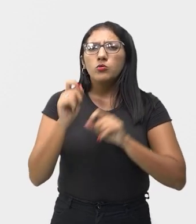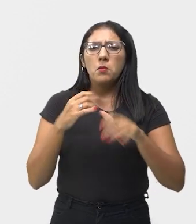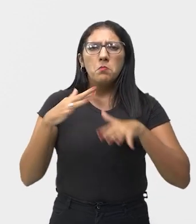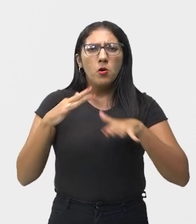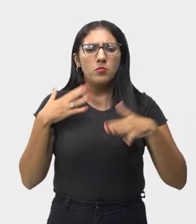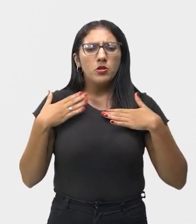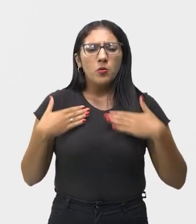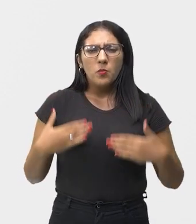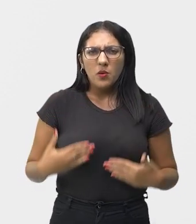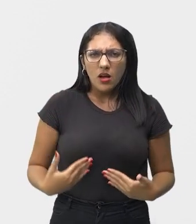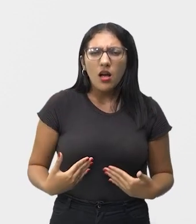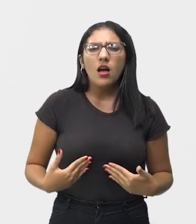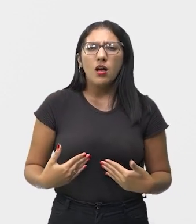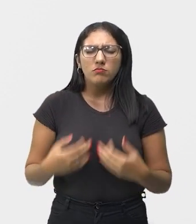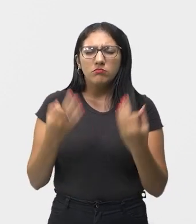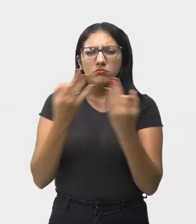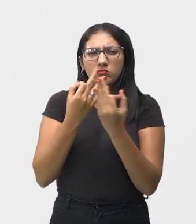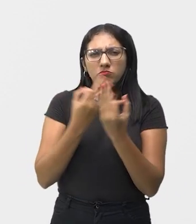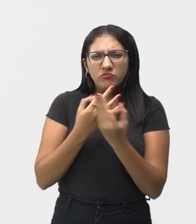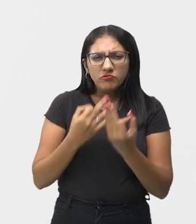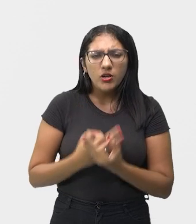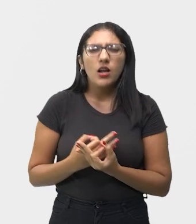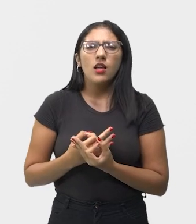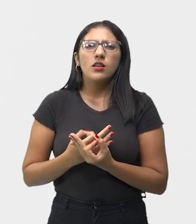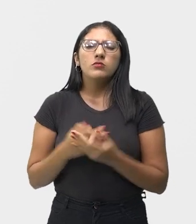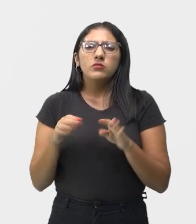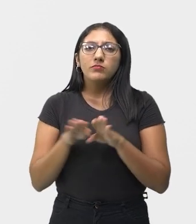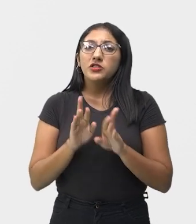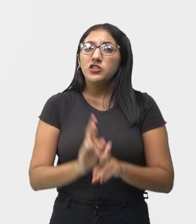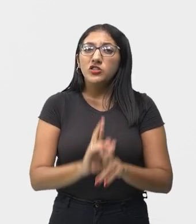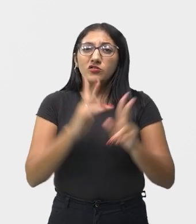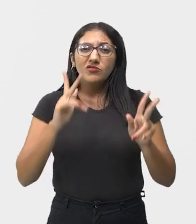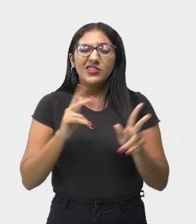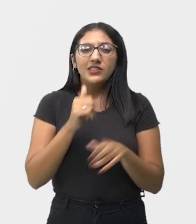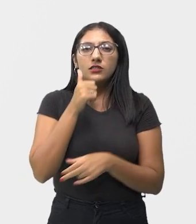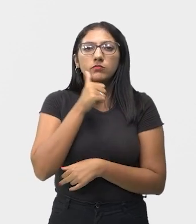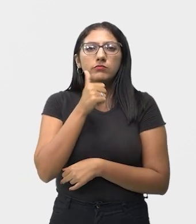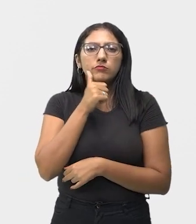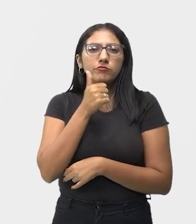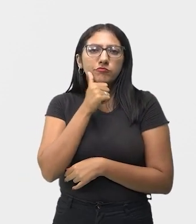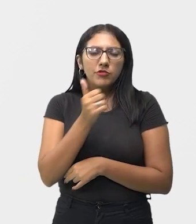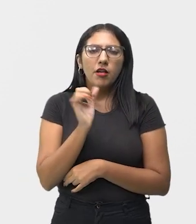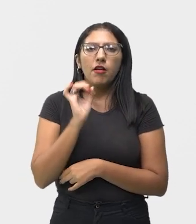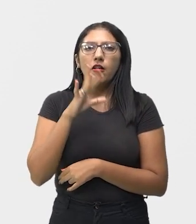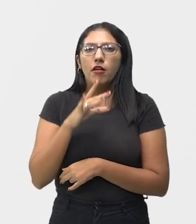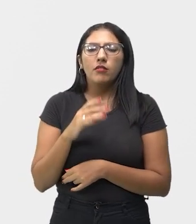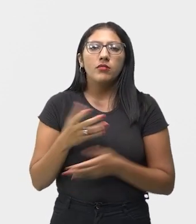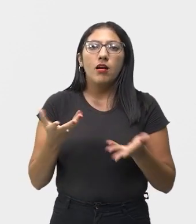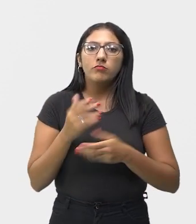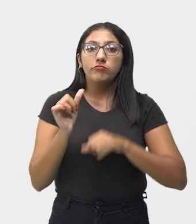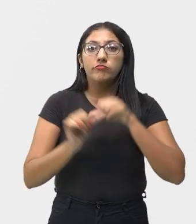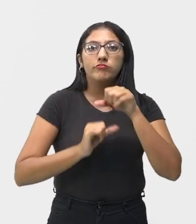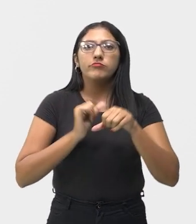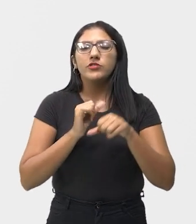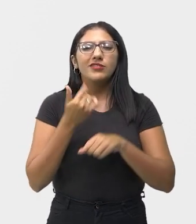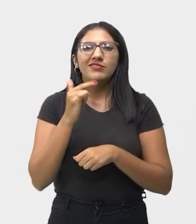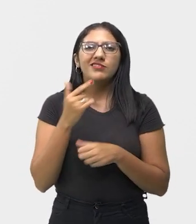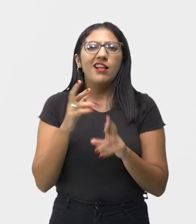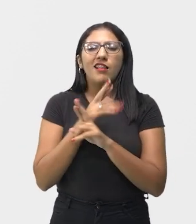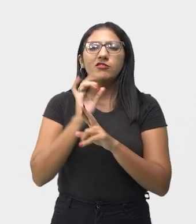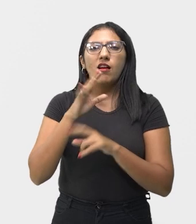através da sensualidade do que com a alma através da inteligência. Apesar da